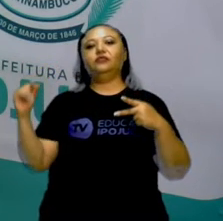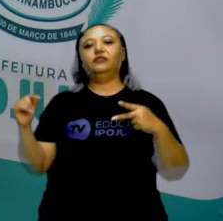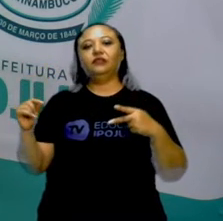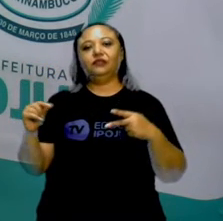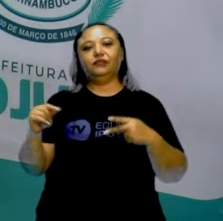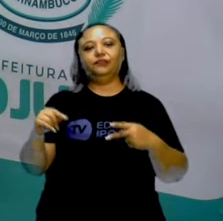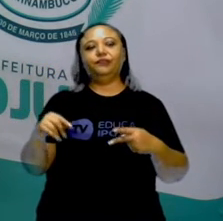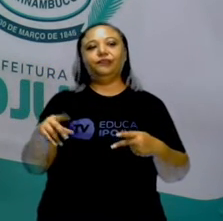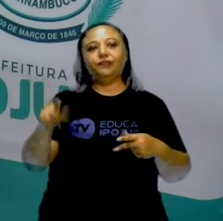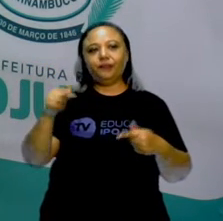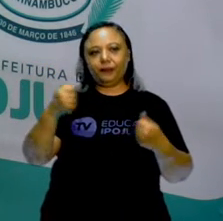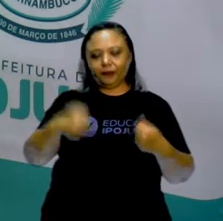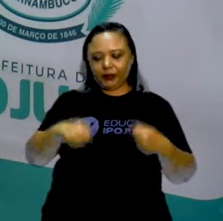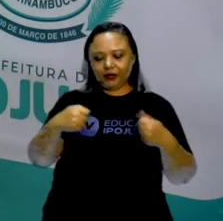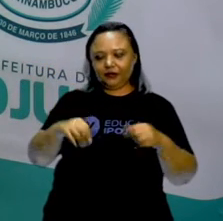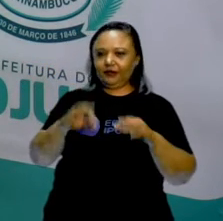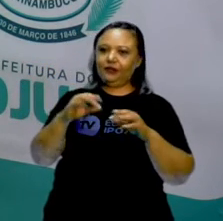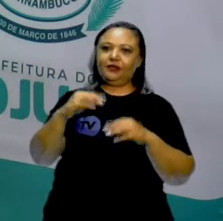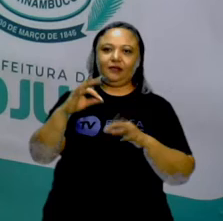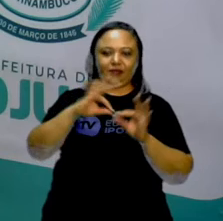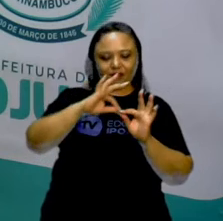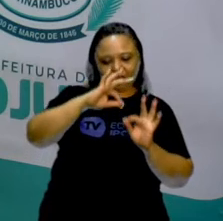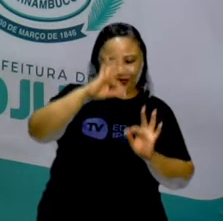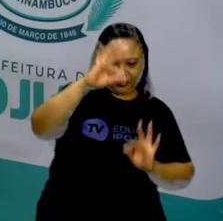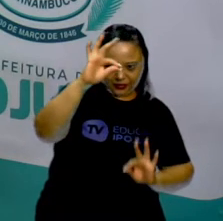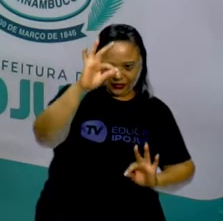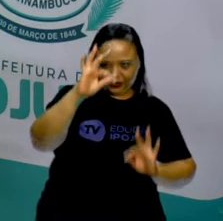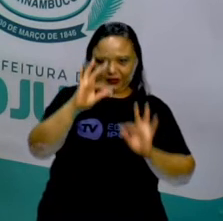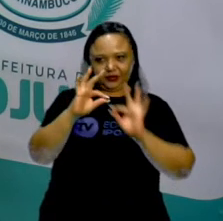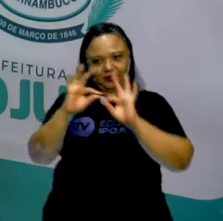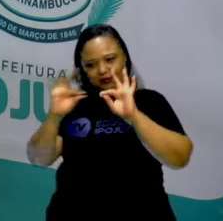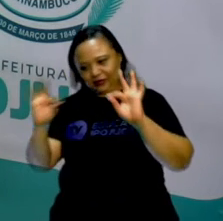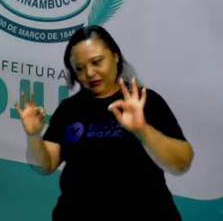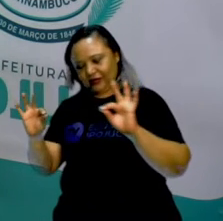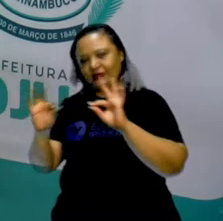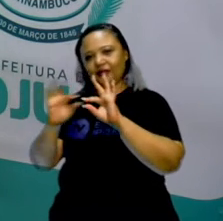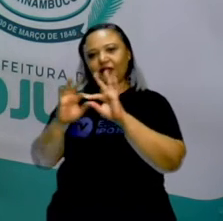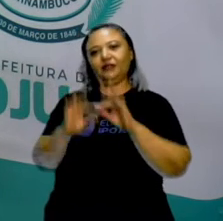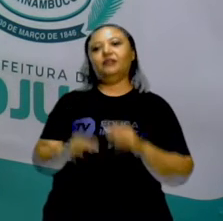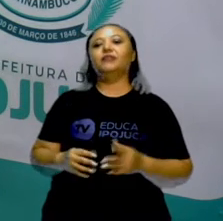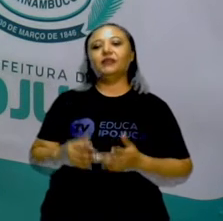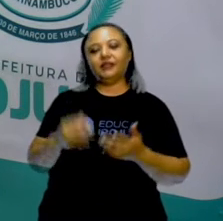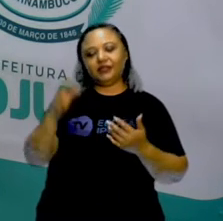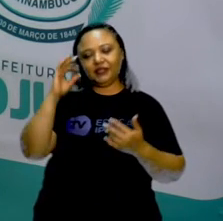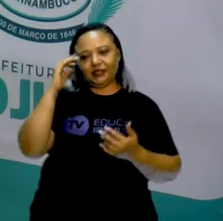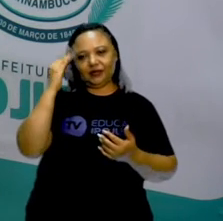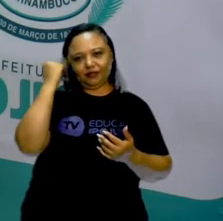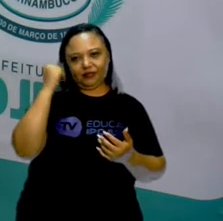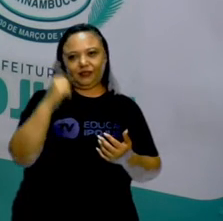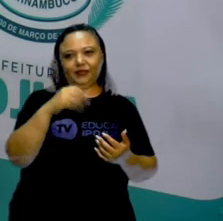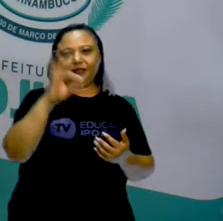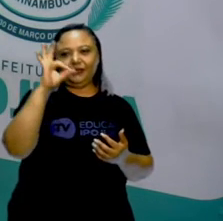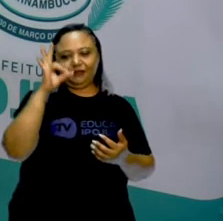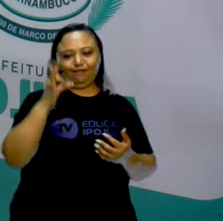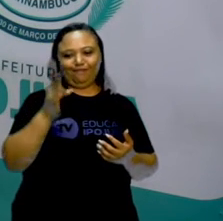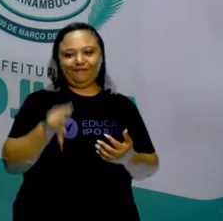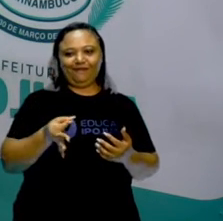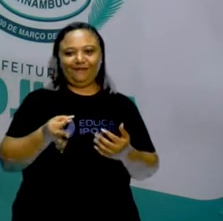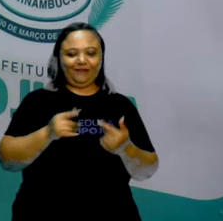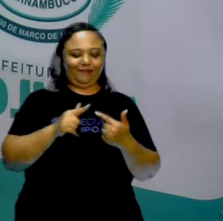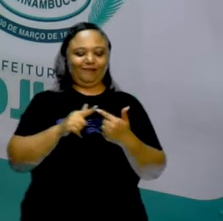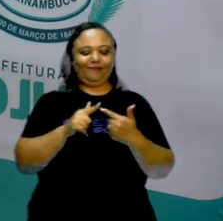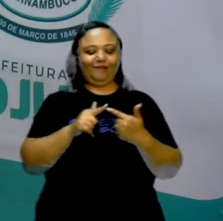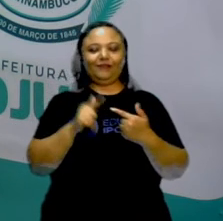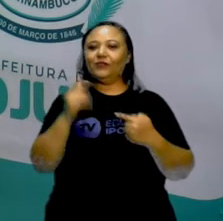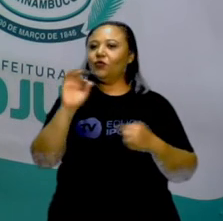e aí a gente precisaria medir cada um desses espaços para dizer que eles são regulares ou não. Mas, pelo